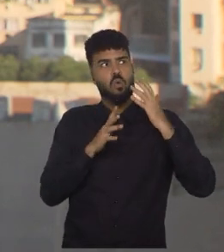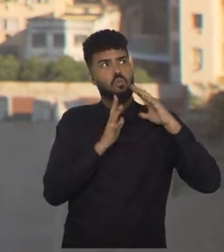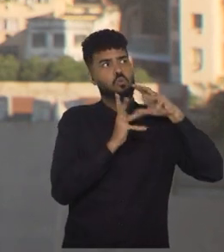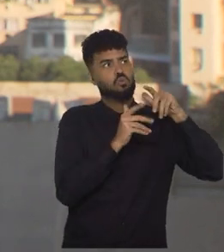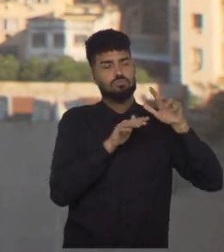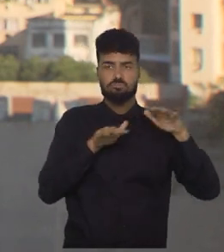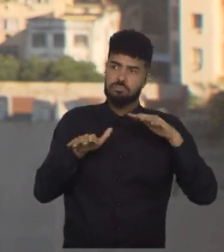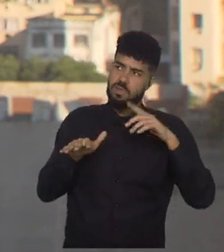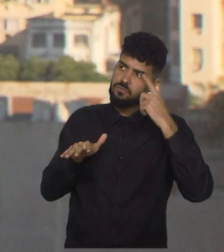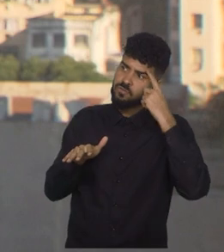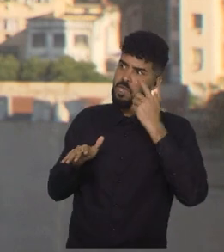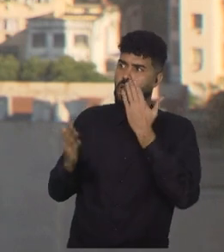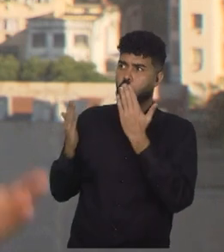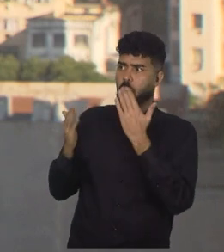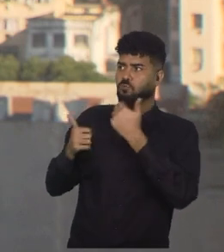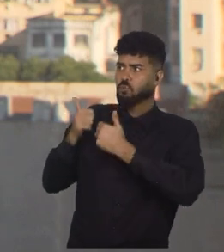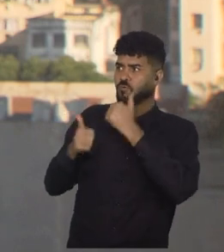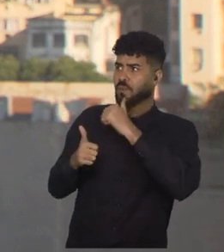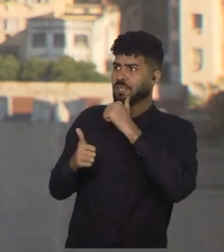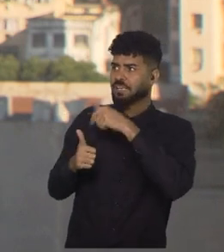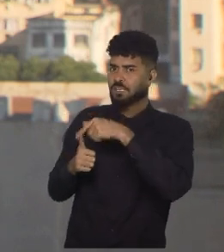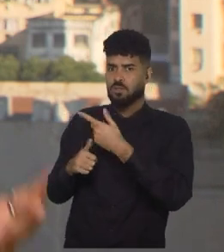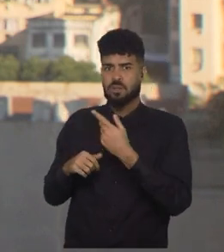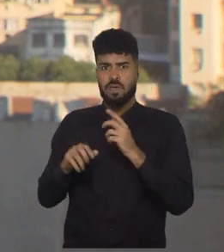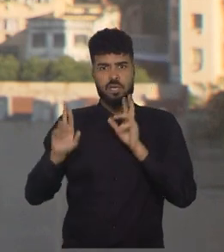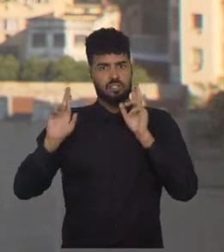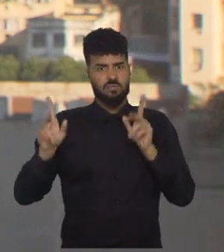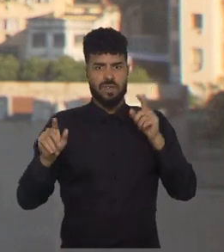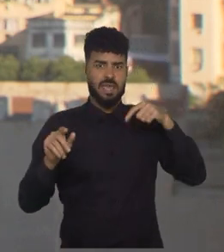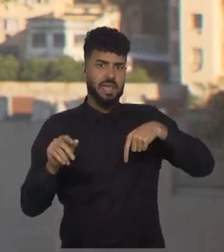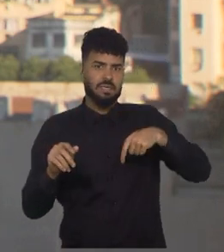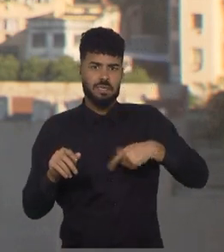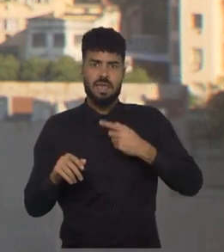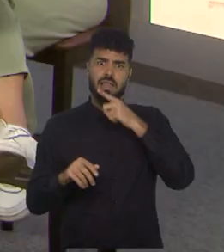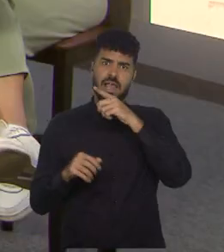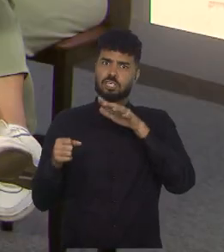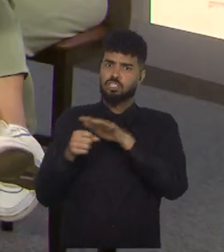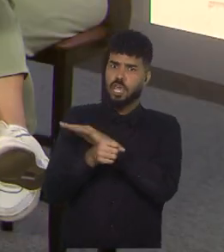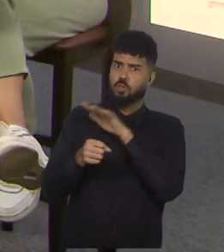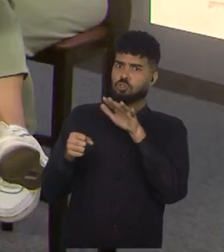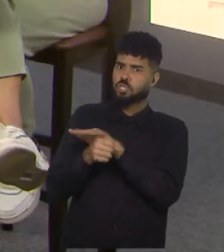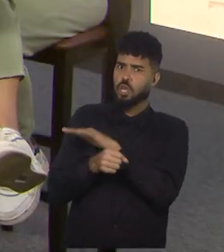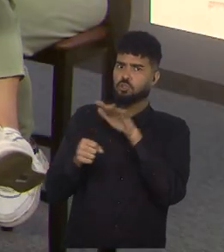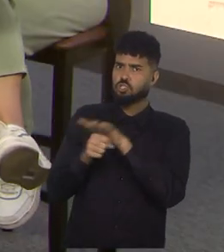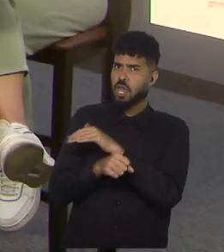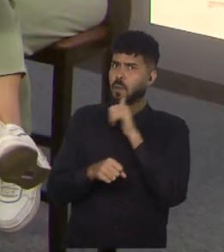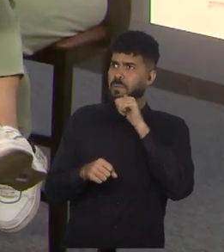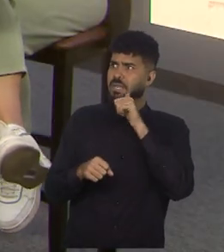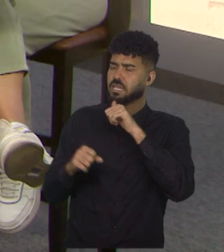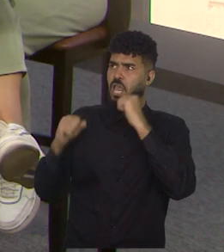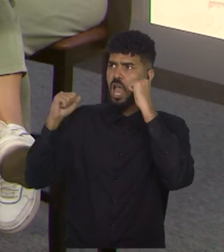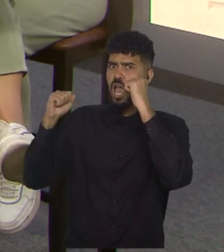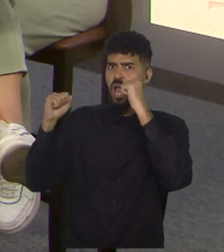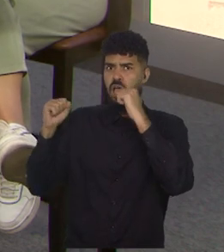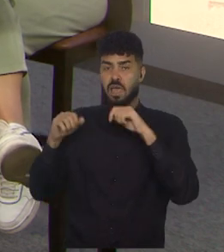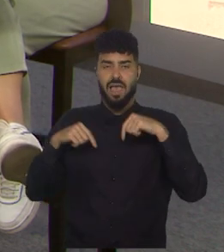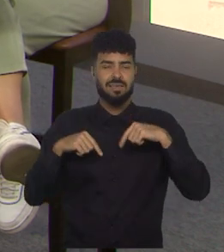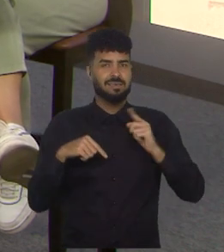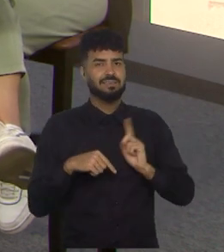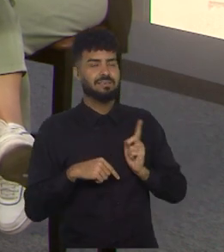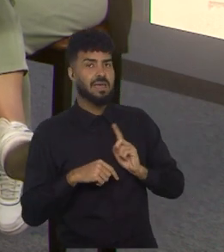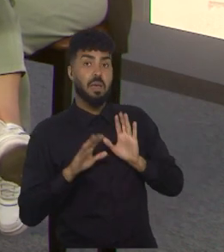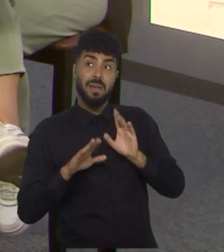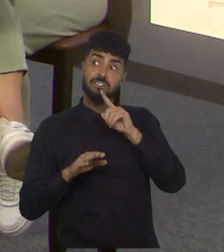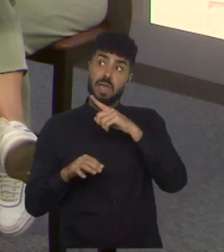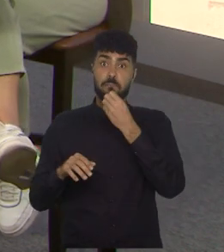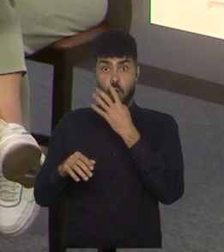sabe que é diferente do que a gente tem aqui. Os estádios ficam cheios, né? A gente vê jogos lotados. Mas ainda é importante para quebrar